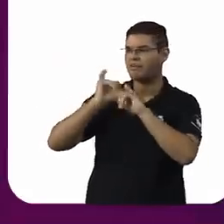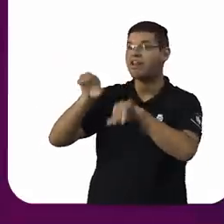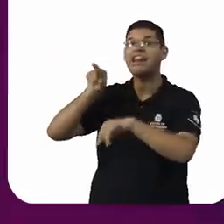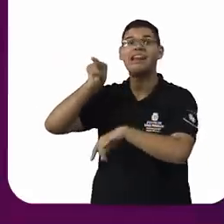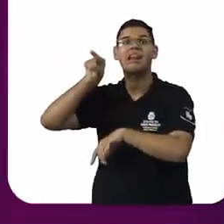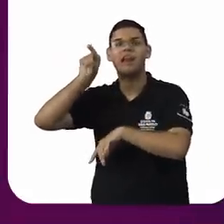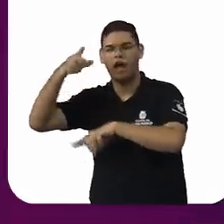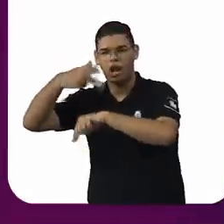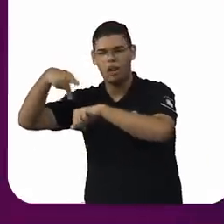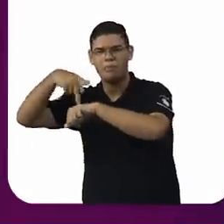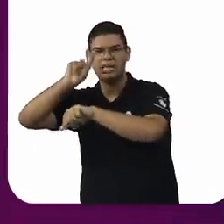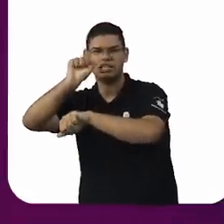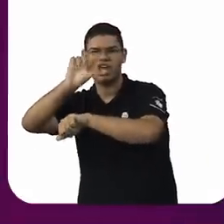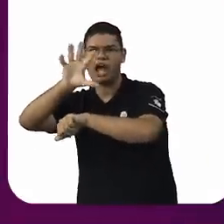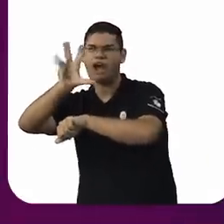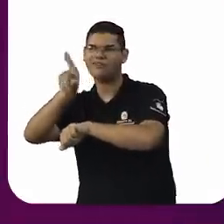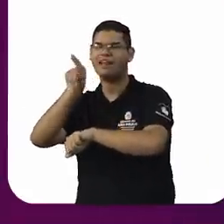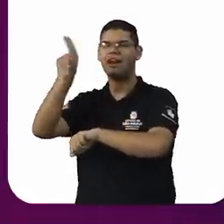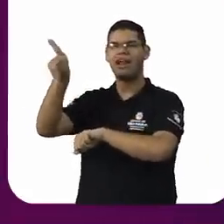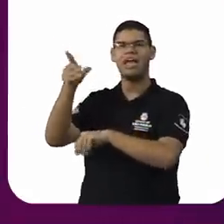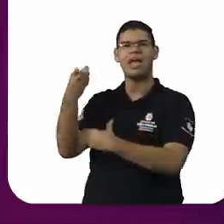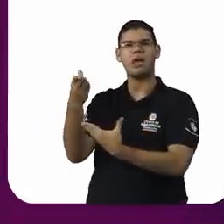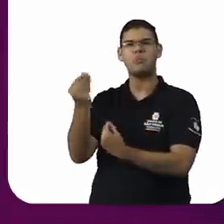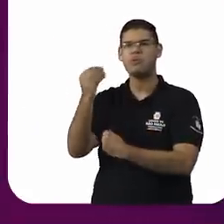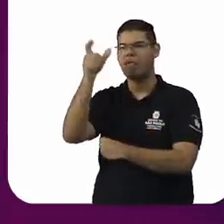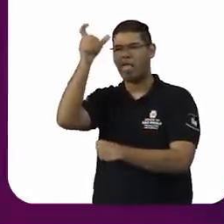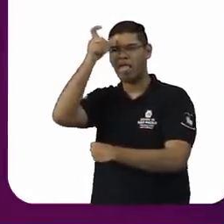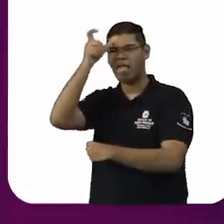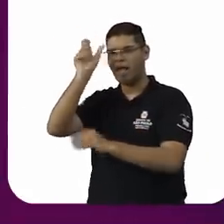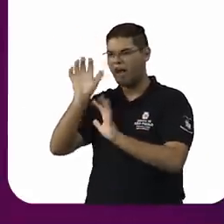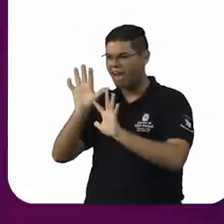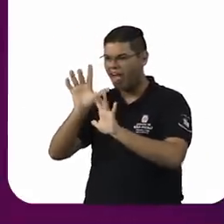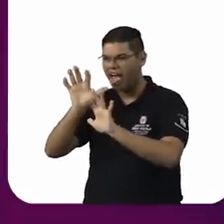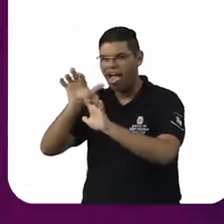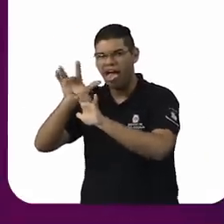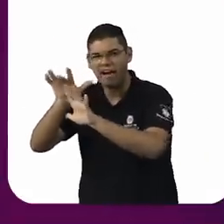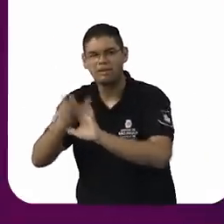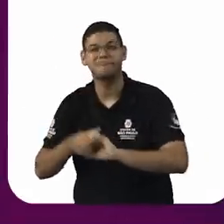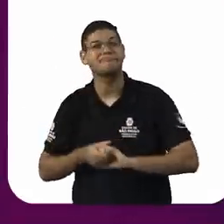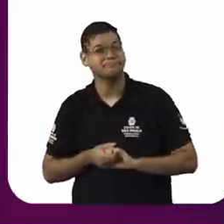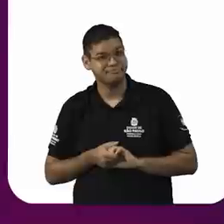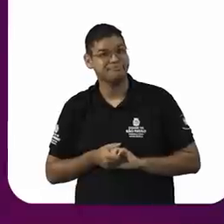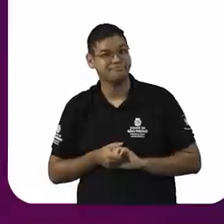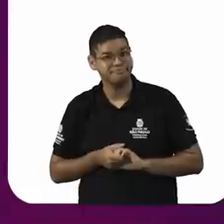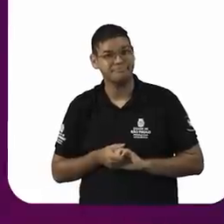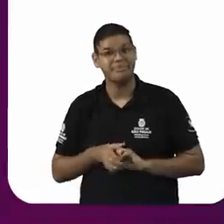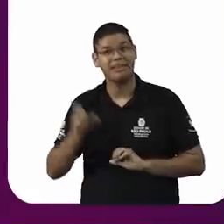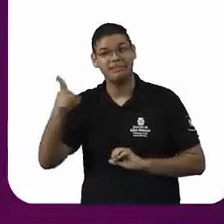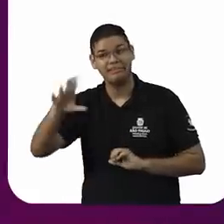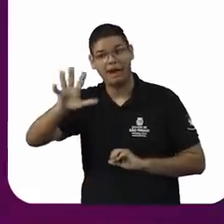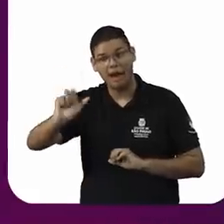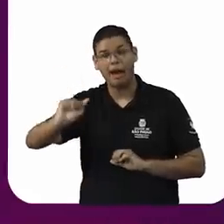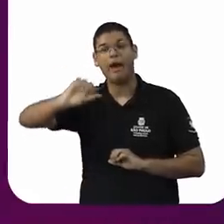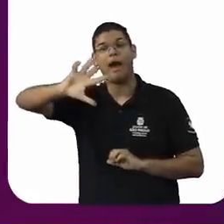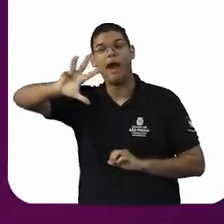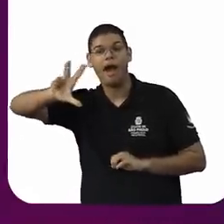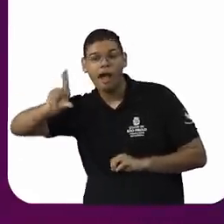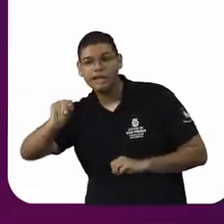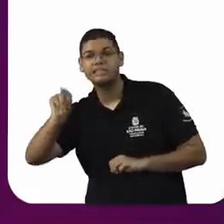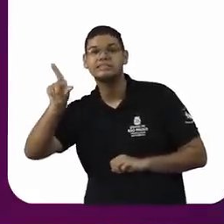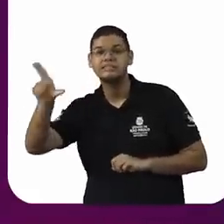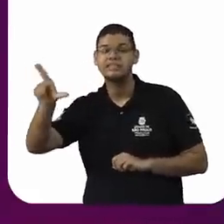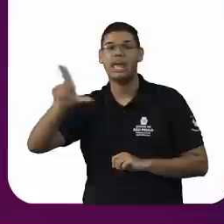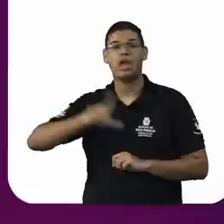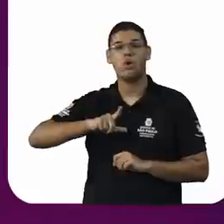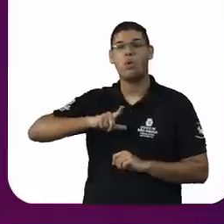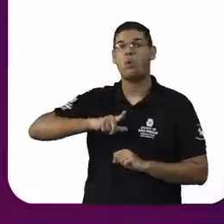espiritualmente amaldiçoado, religiosamente amaldiçoado. Que o continente africano tem uma maldição, isso